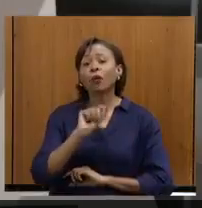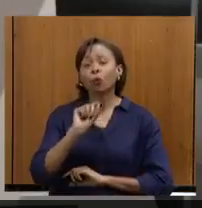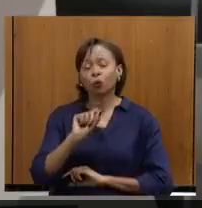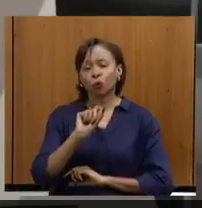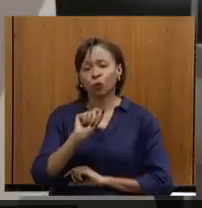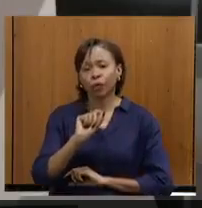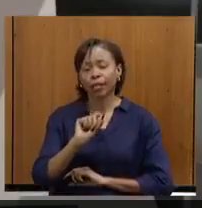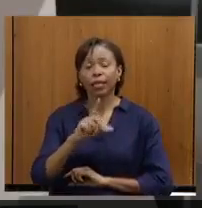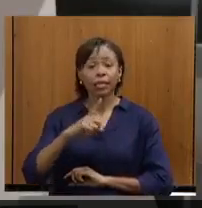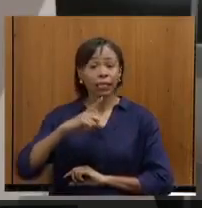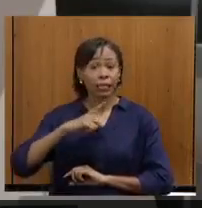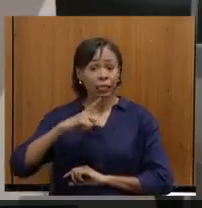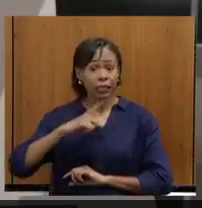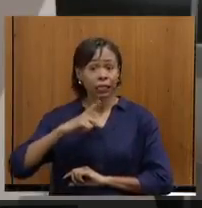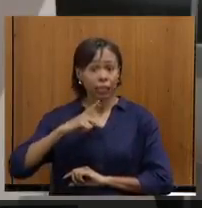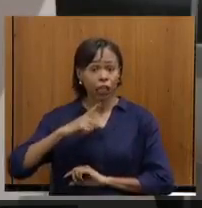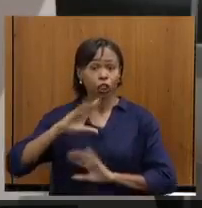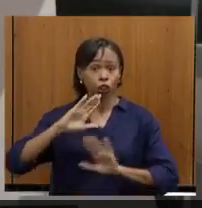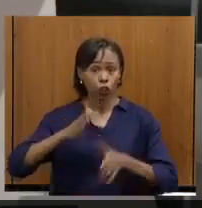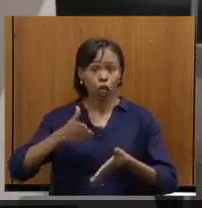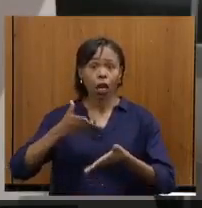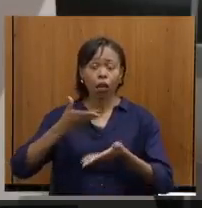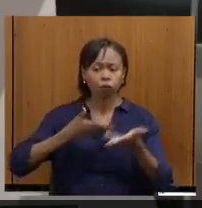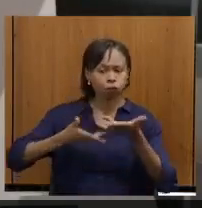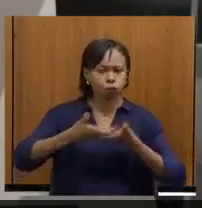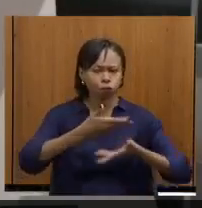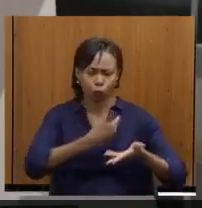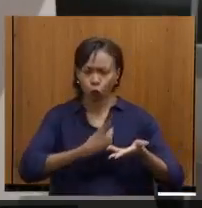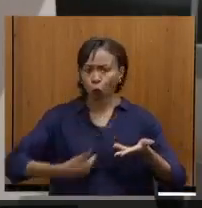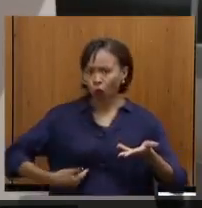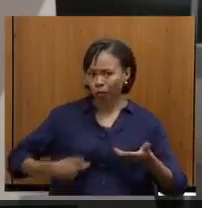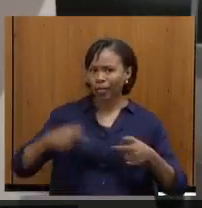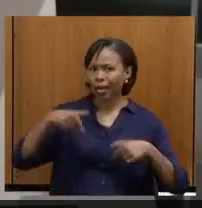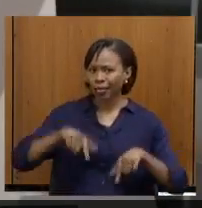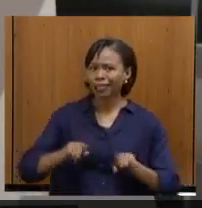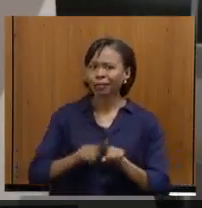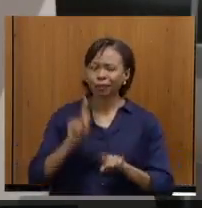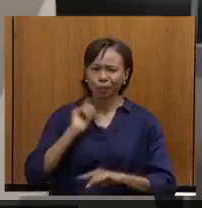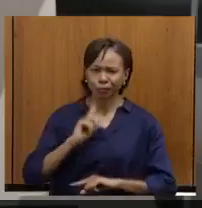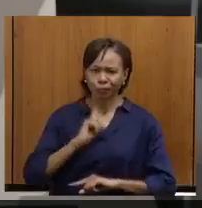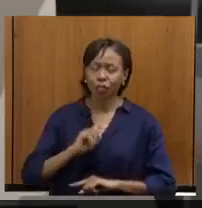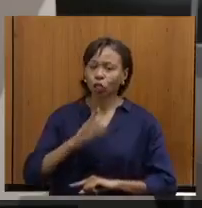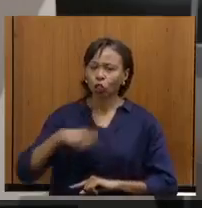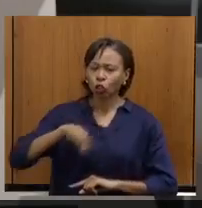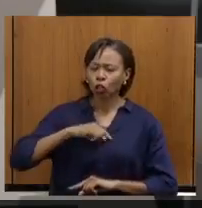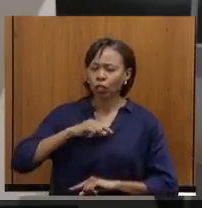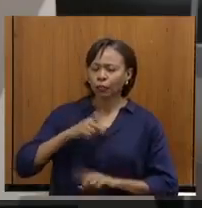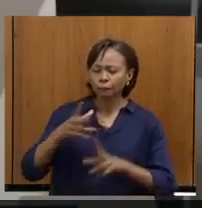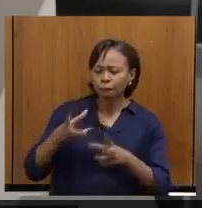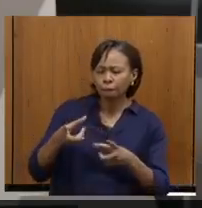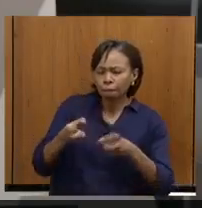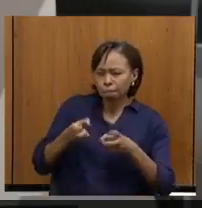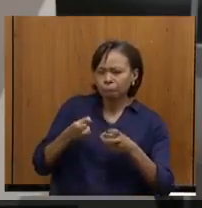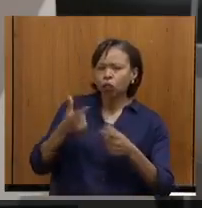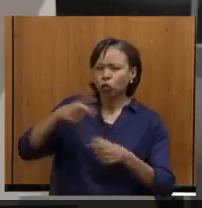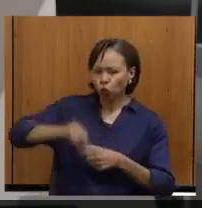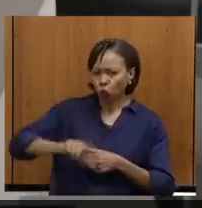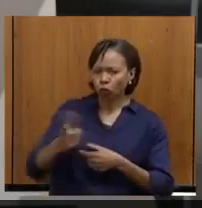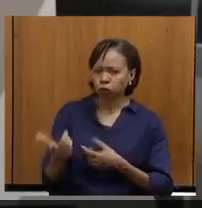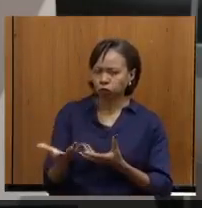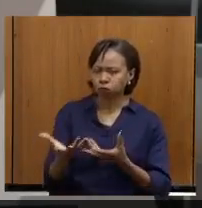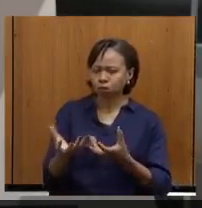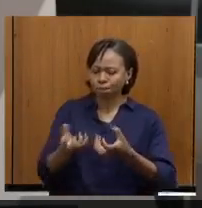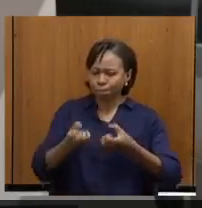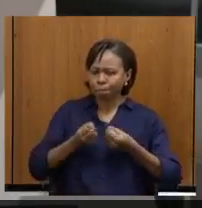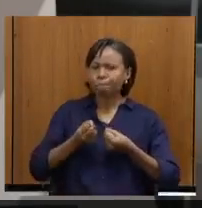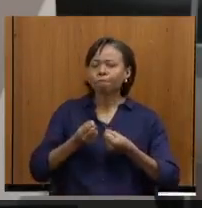tramitando entre governo e aqui. Nós o puxamos de volta por algumas questões internas